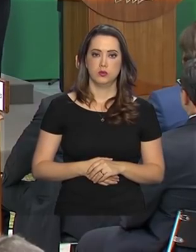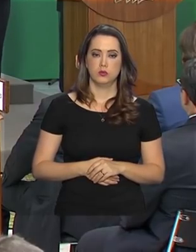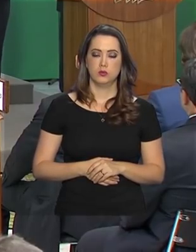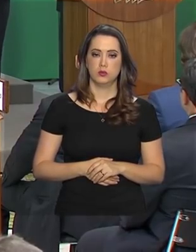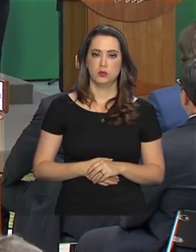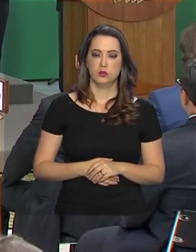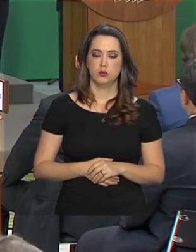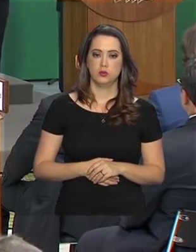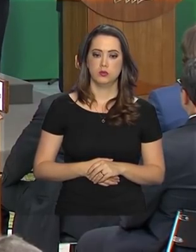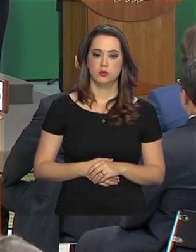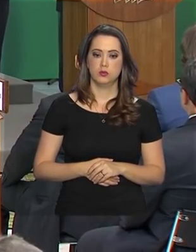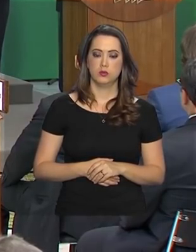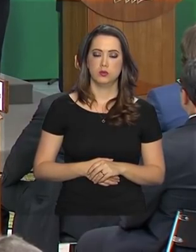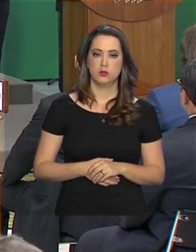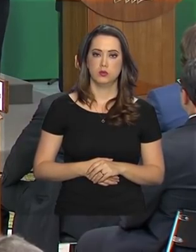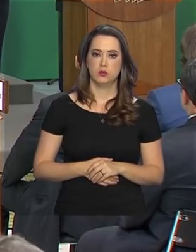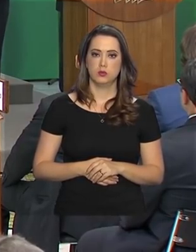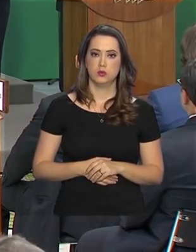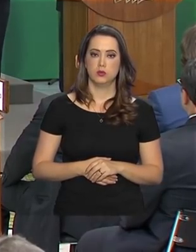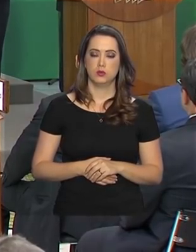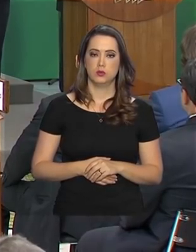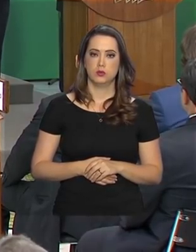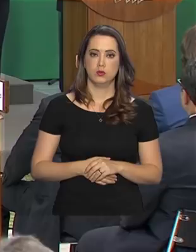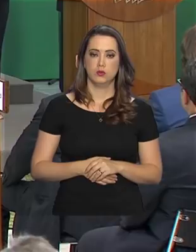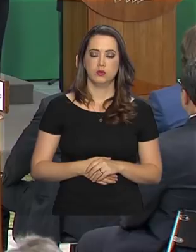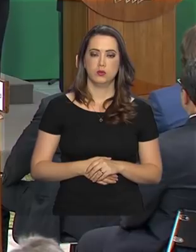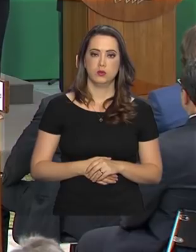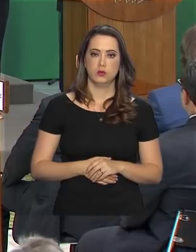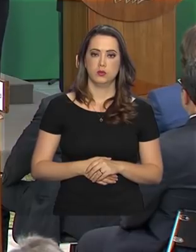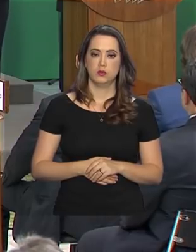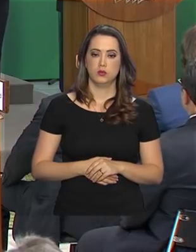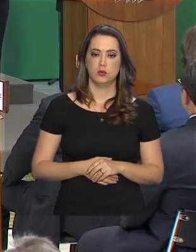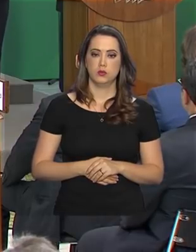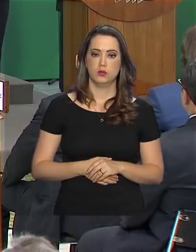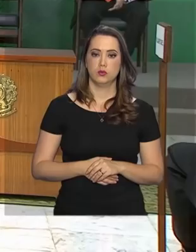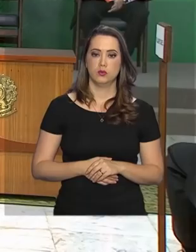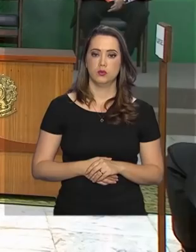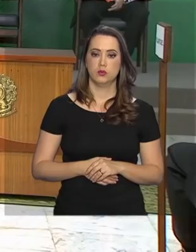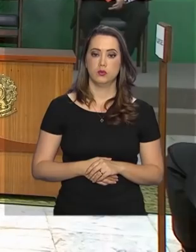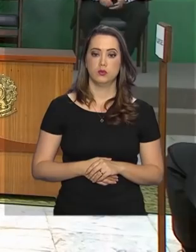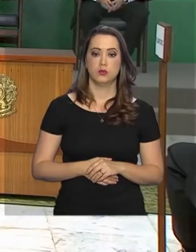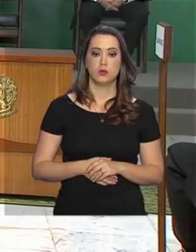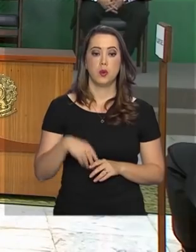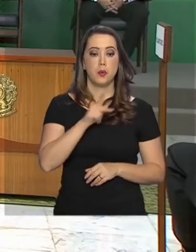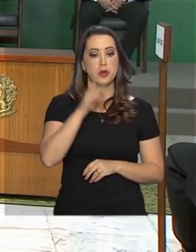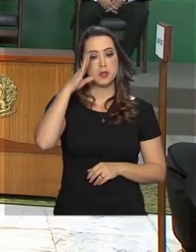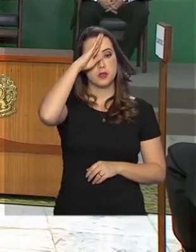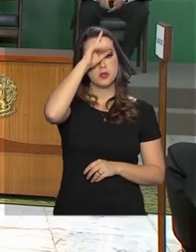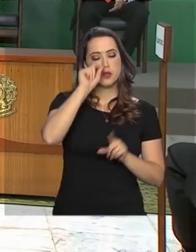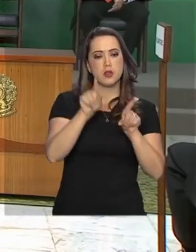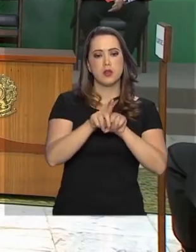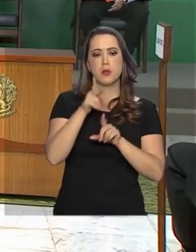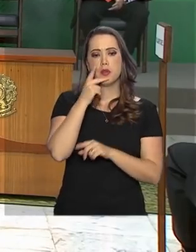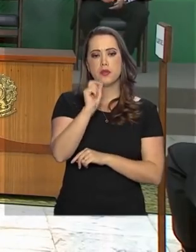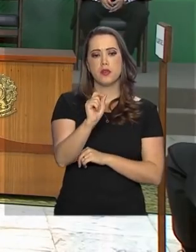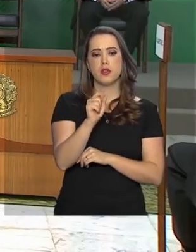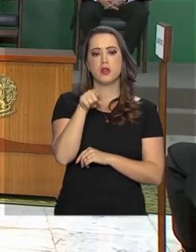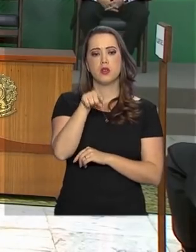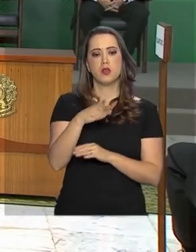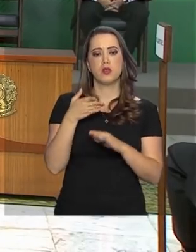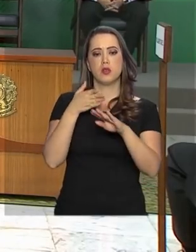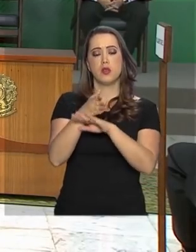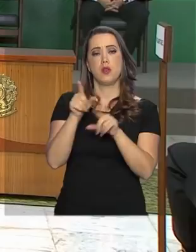que vai conseguir mudar a cara do Brasil e a direção que a nação estava seguindo. O presidente Jair Bolsonaro disse que Abraham